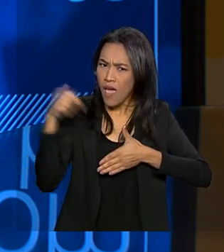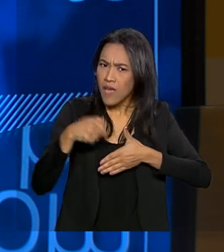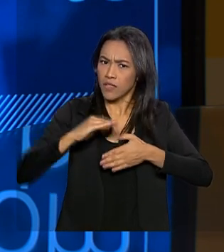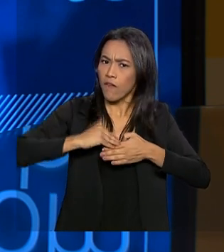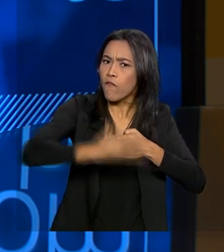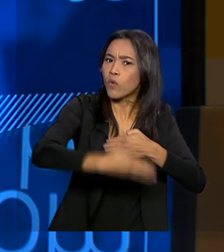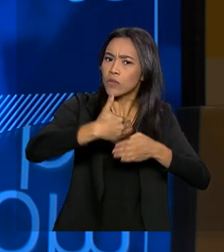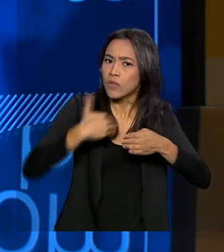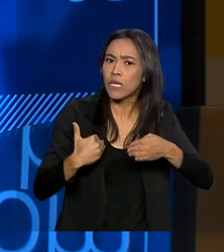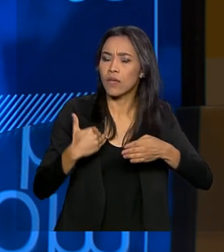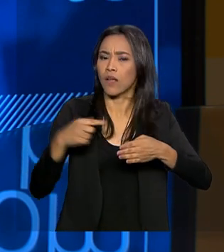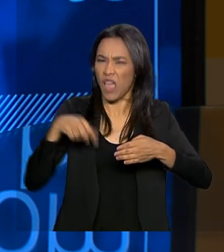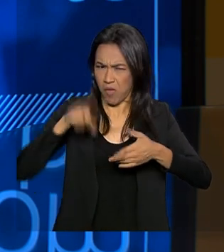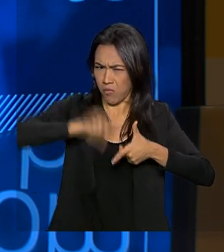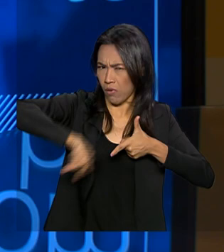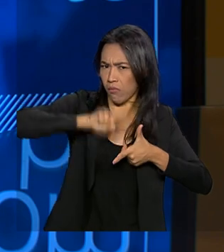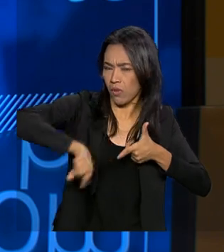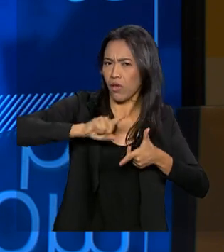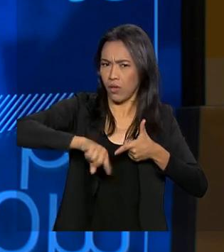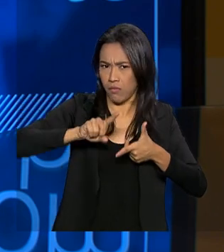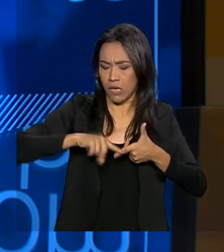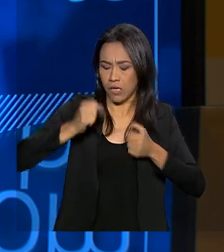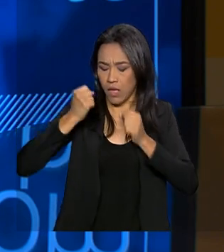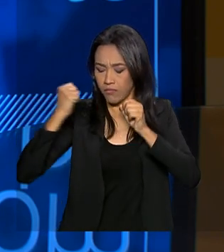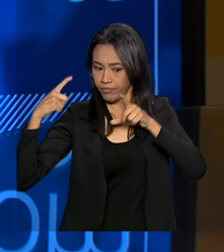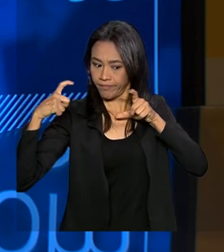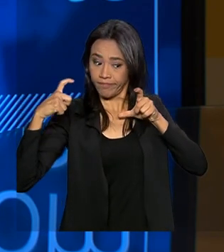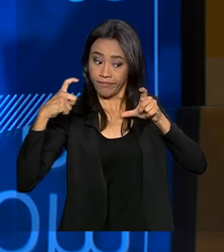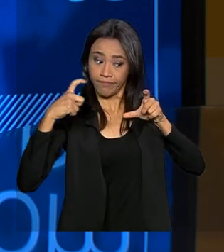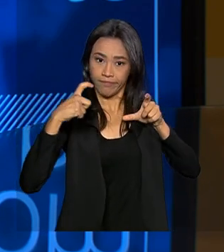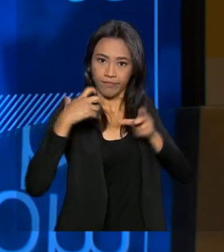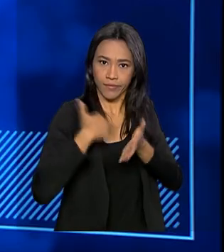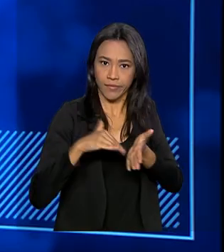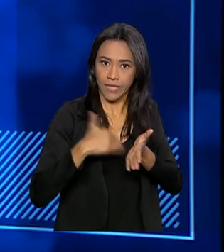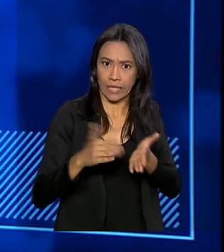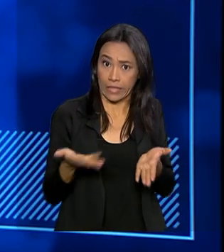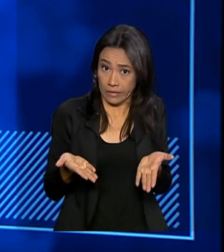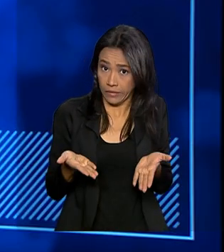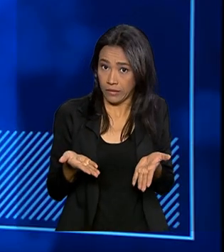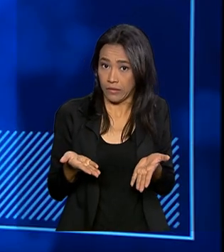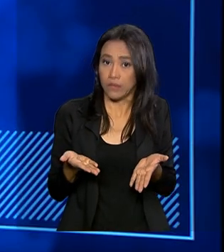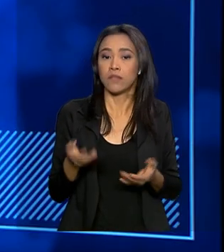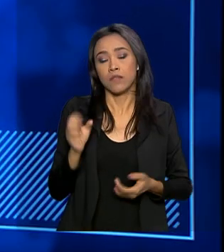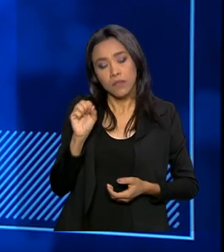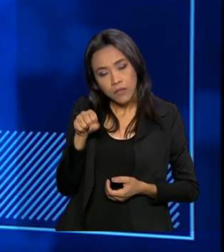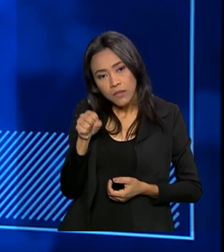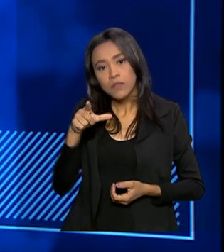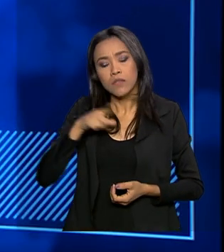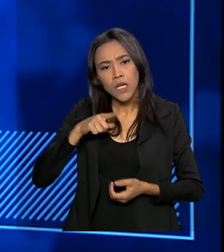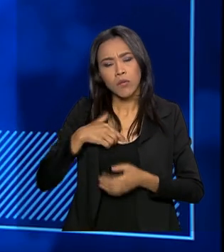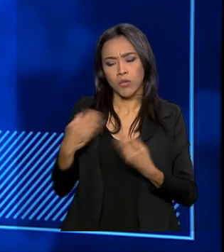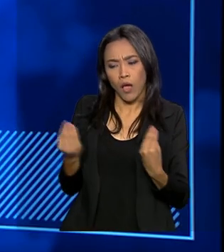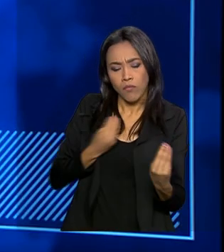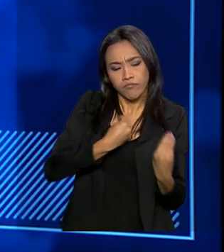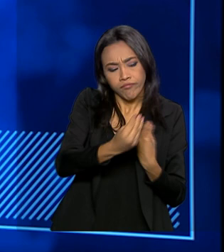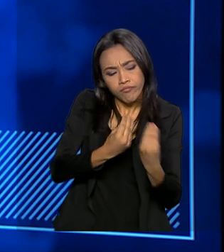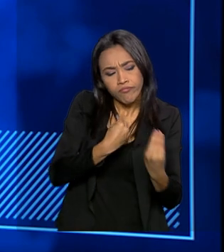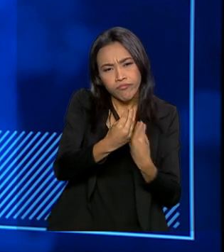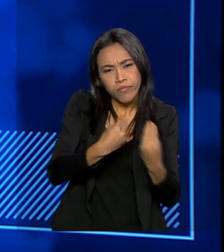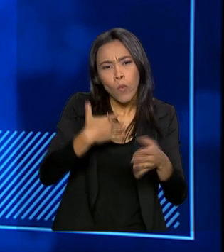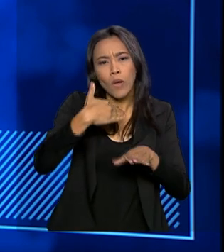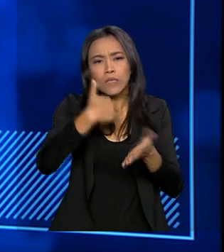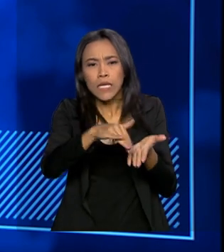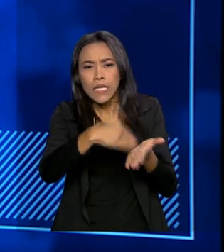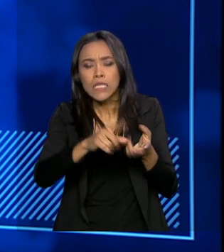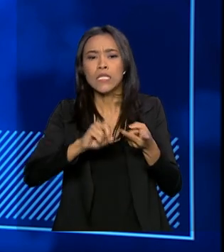fronteira é uma questão problemática que está despertando a atenção da Secretaria? Sim, nós temos conversado muito com a Secretaria de Operações de Entregados,